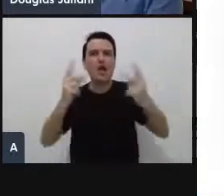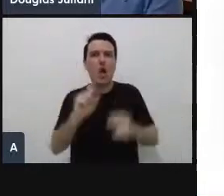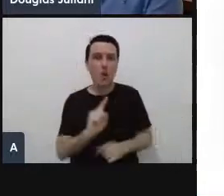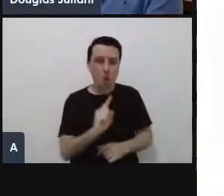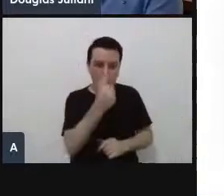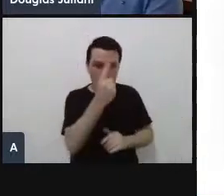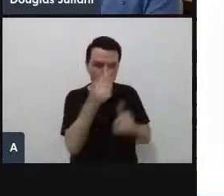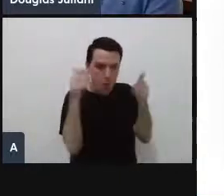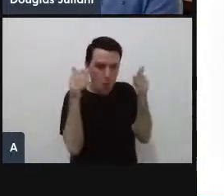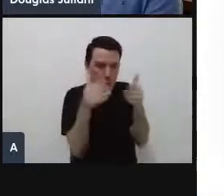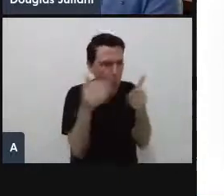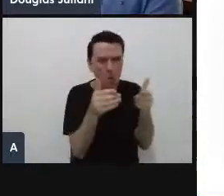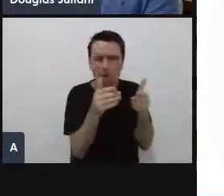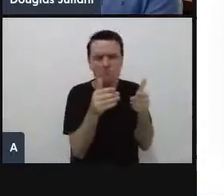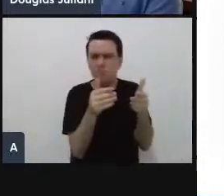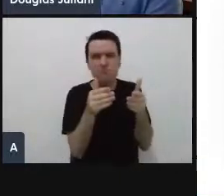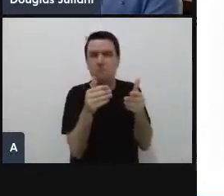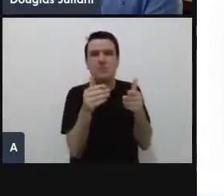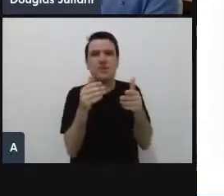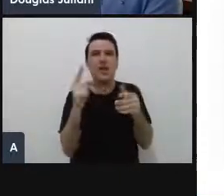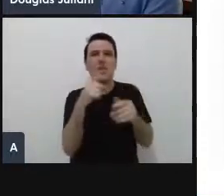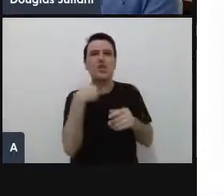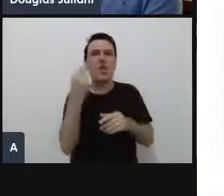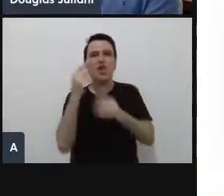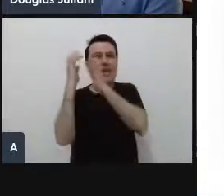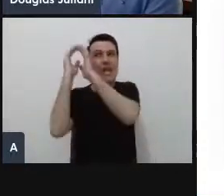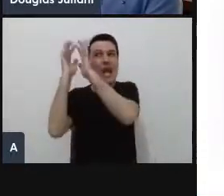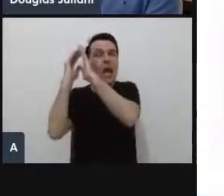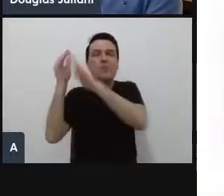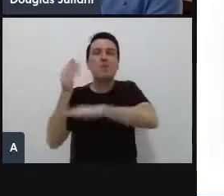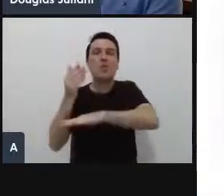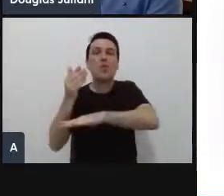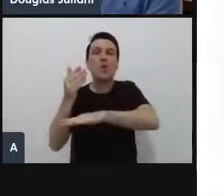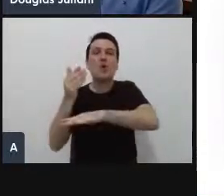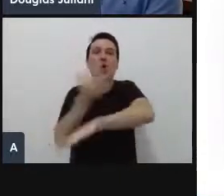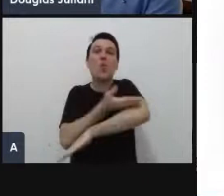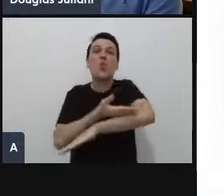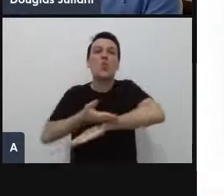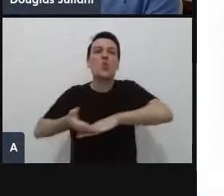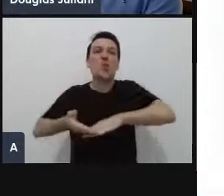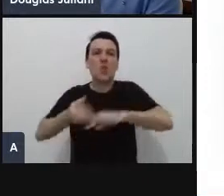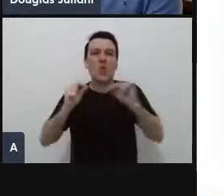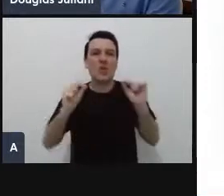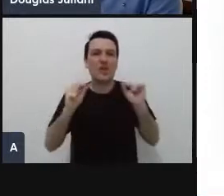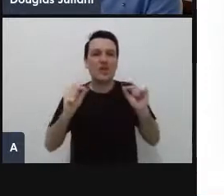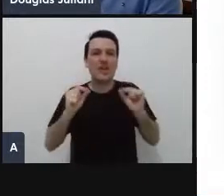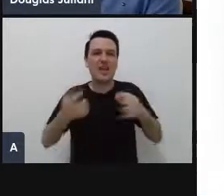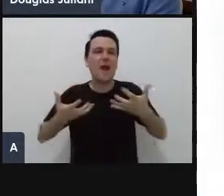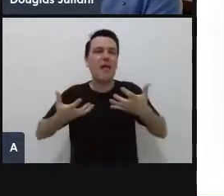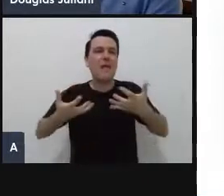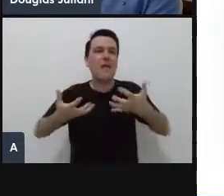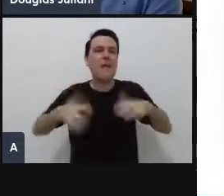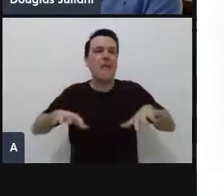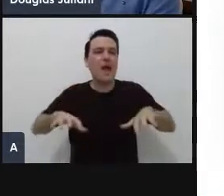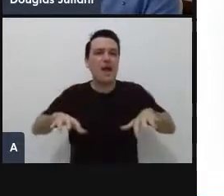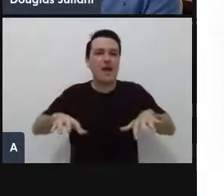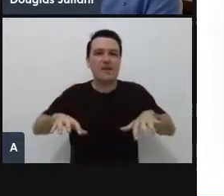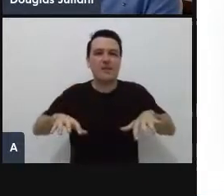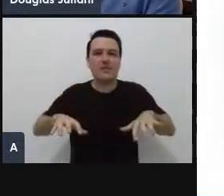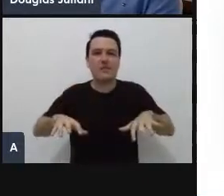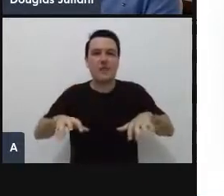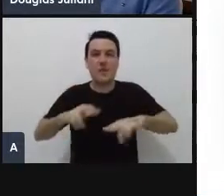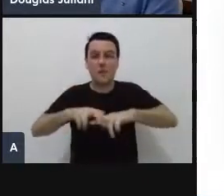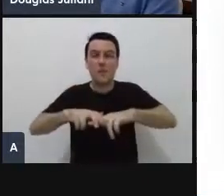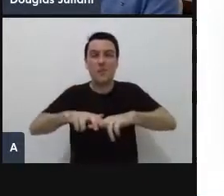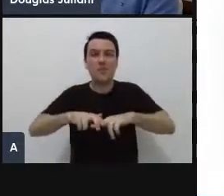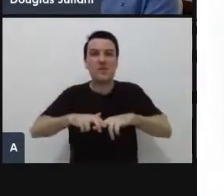a nossa a nossa biologia o nosso cérebro tende a não querer por causa do